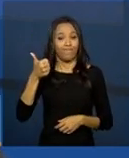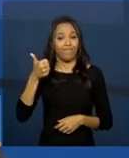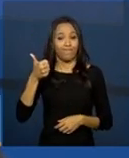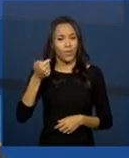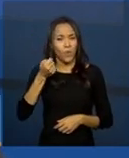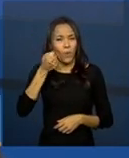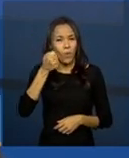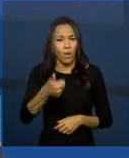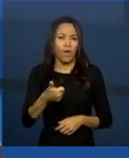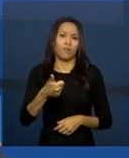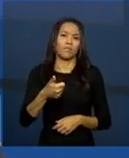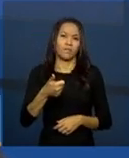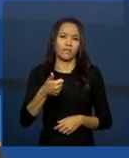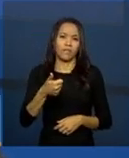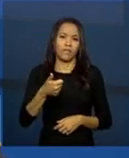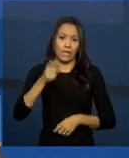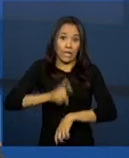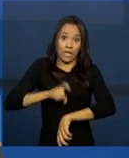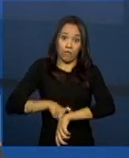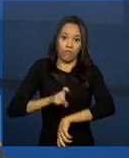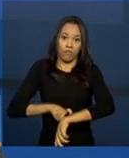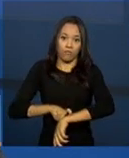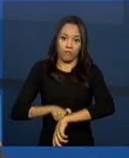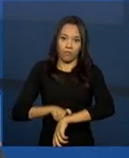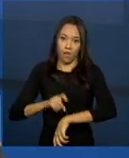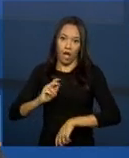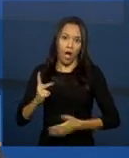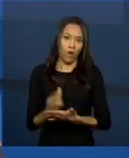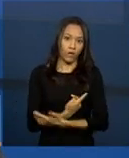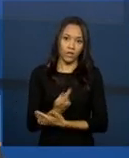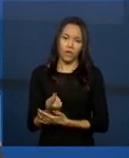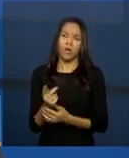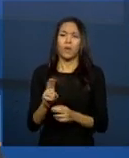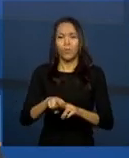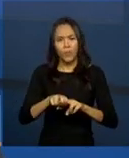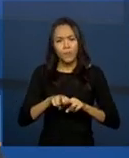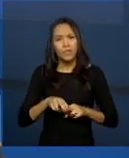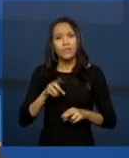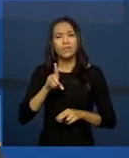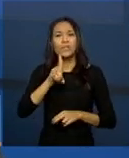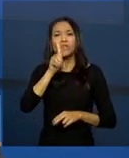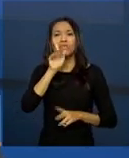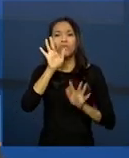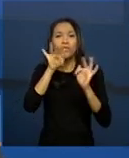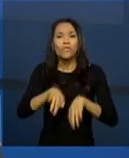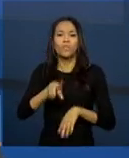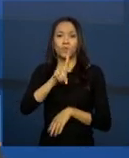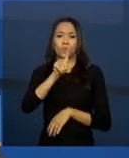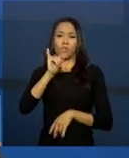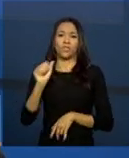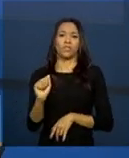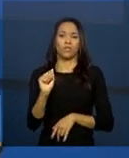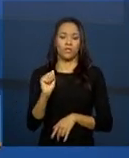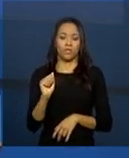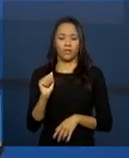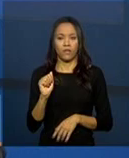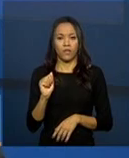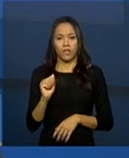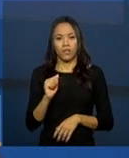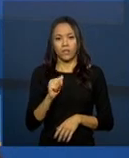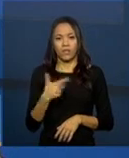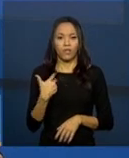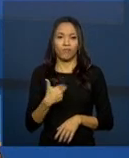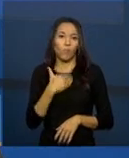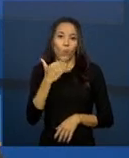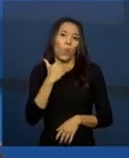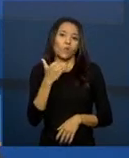quase que em tempo real. Então, pelo menos que no final de cada dia, se não for mesmo ali em vários momentos